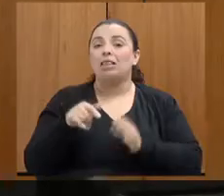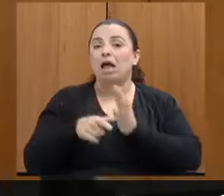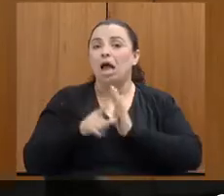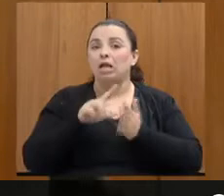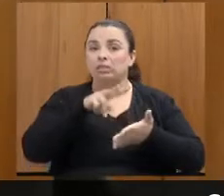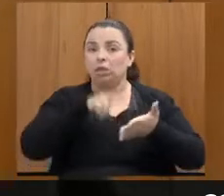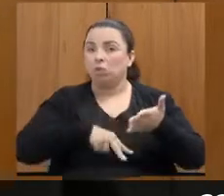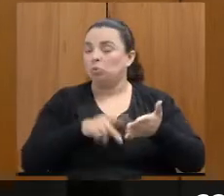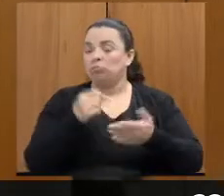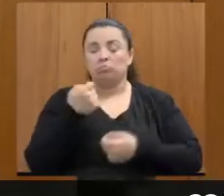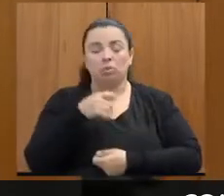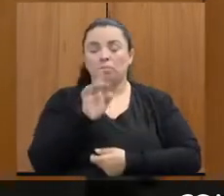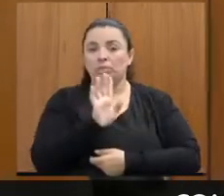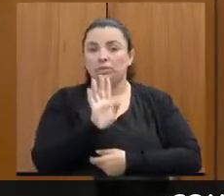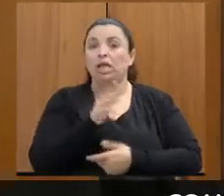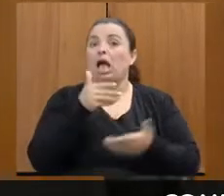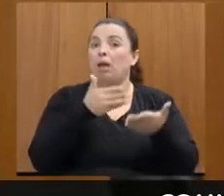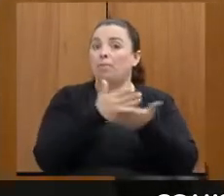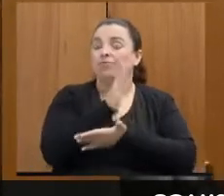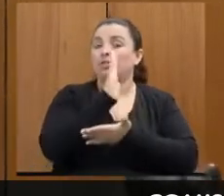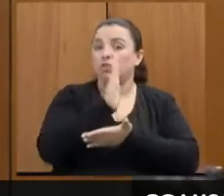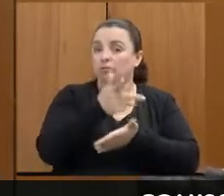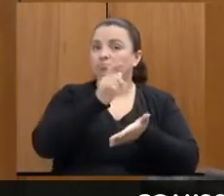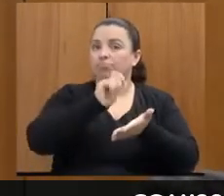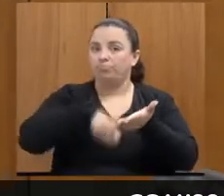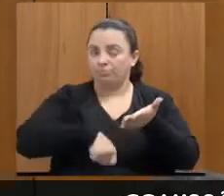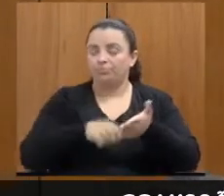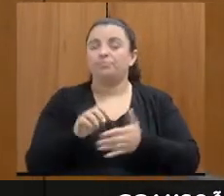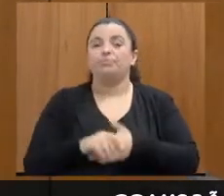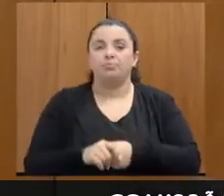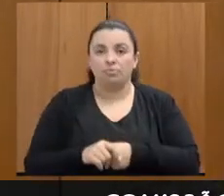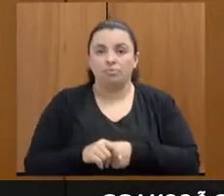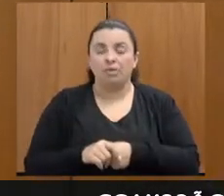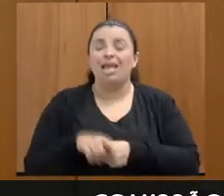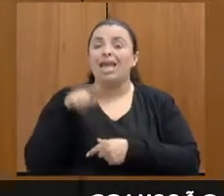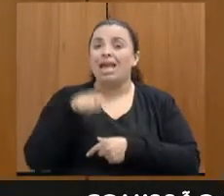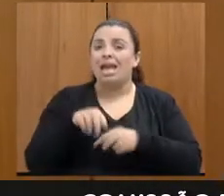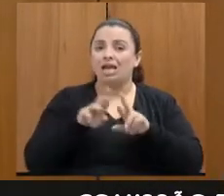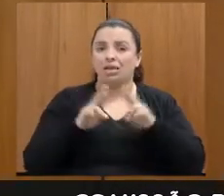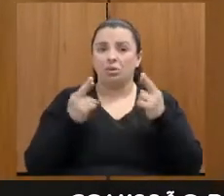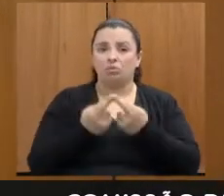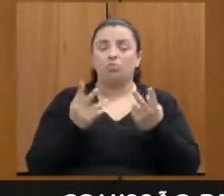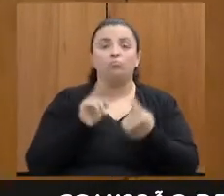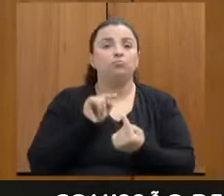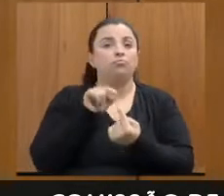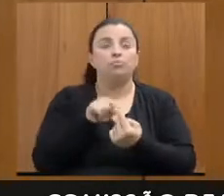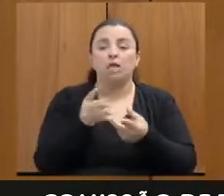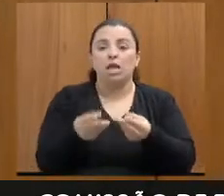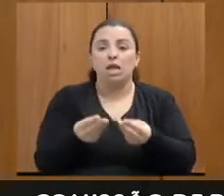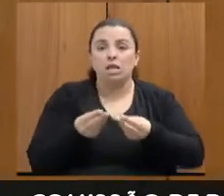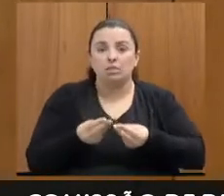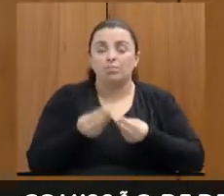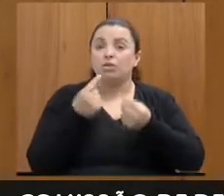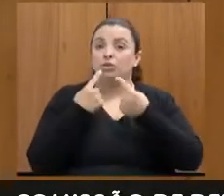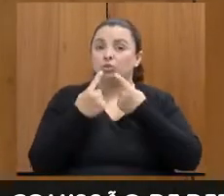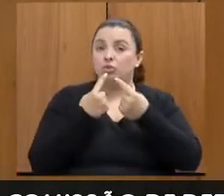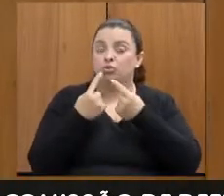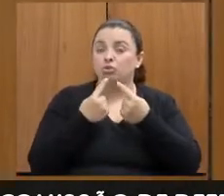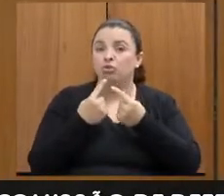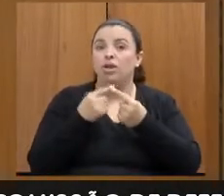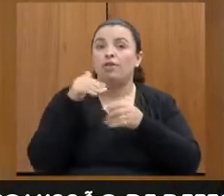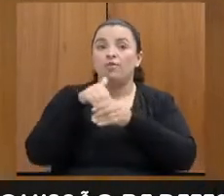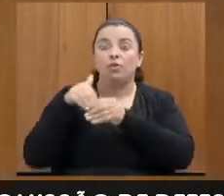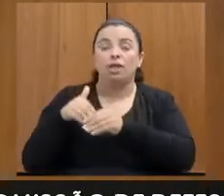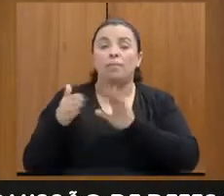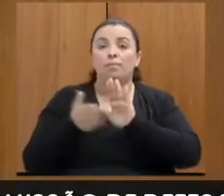...e solicita a sua subscrição. Essa reunião se destina a receber, discutir e votar proposições da